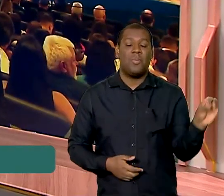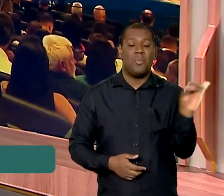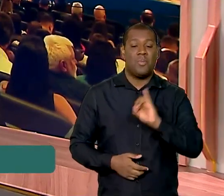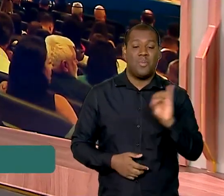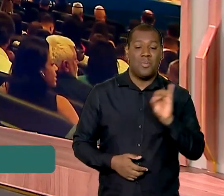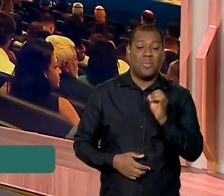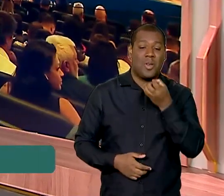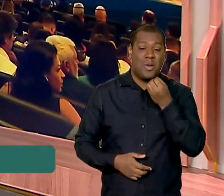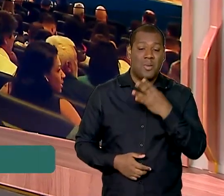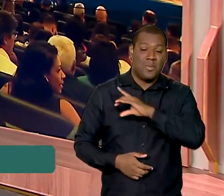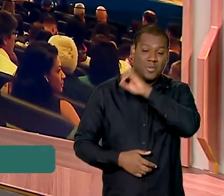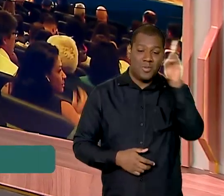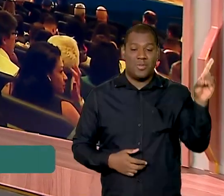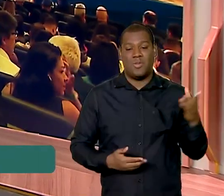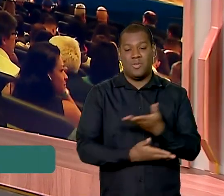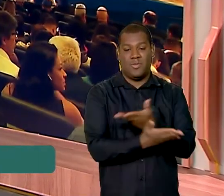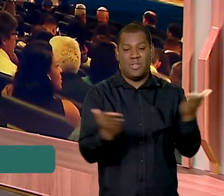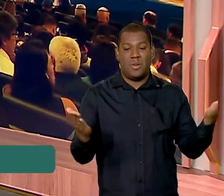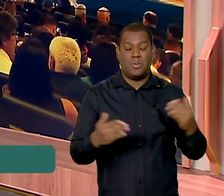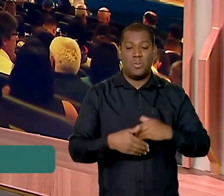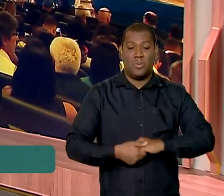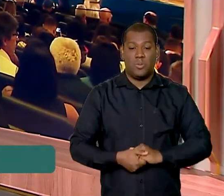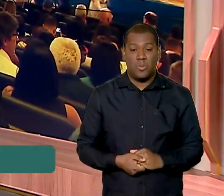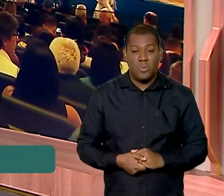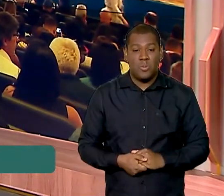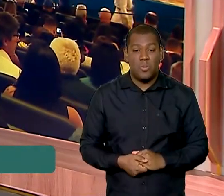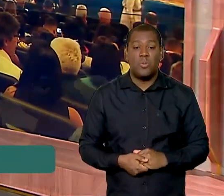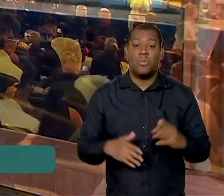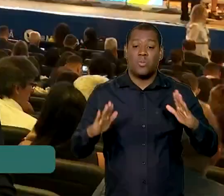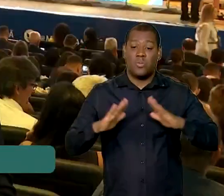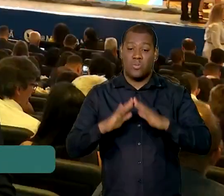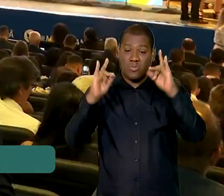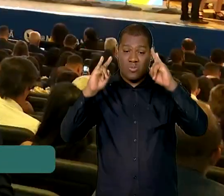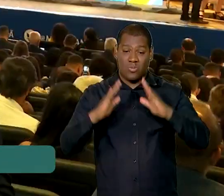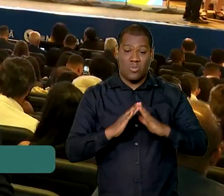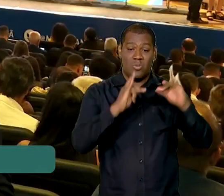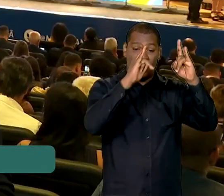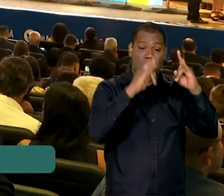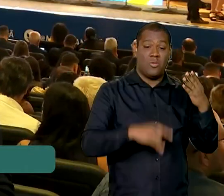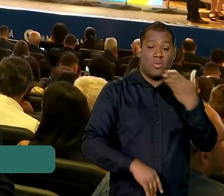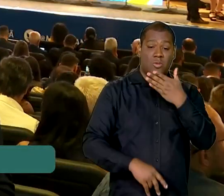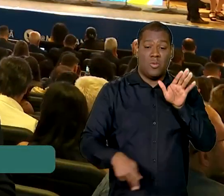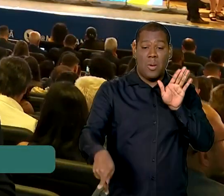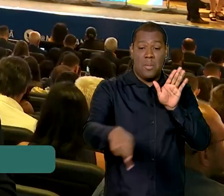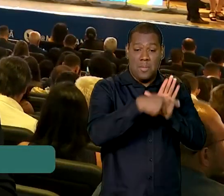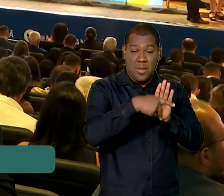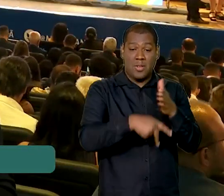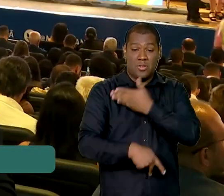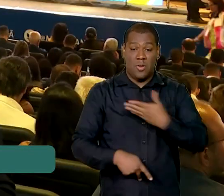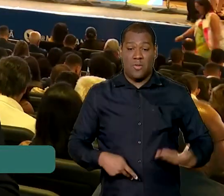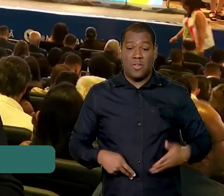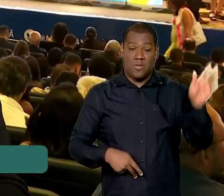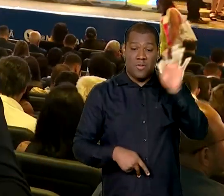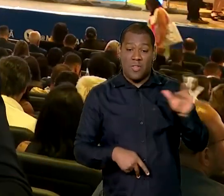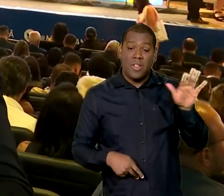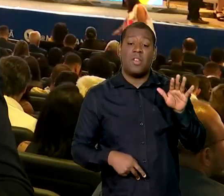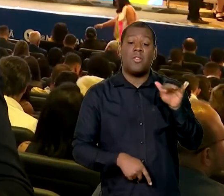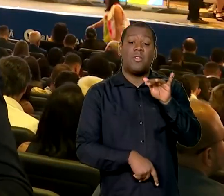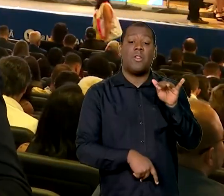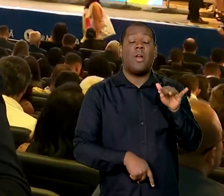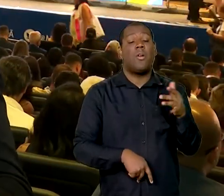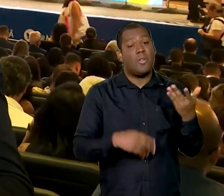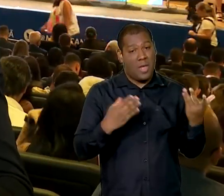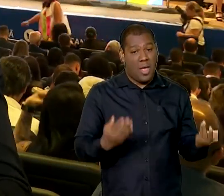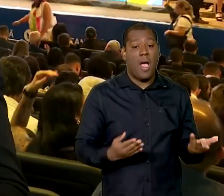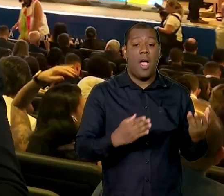Oi, Vanessa, bom dia para você, bom dia a todos. Diversos imóveis que pertencem à União aqui no estado do Rio de Janeiro vão ganhar nova destinação, como